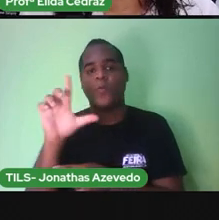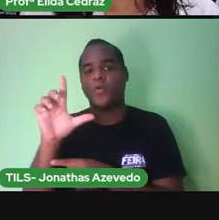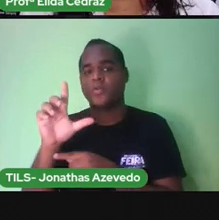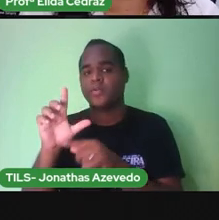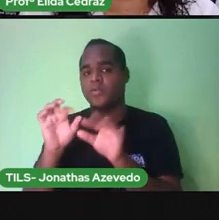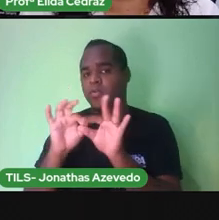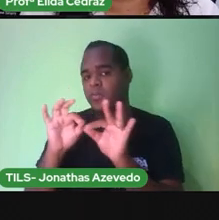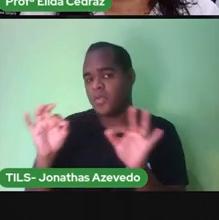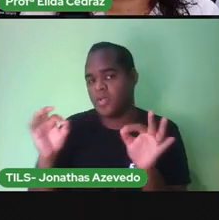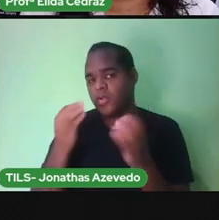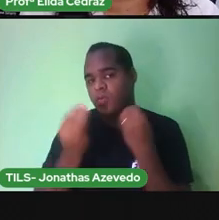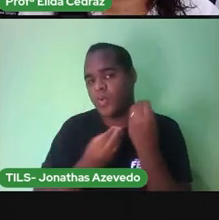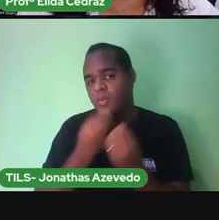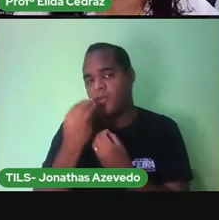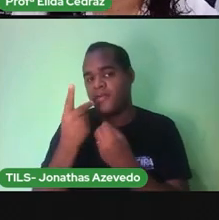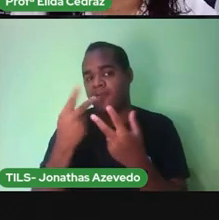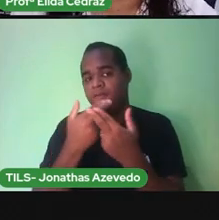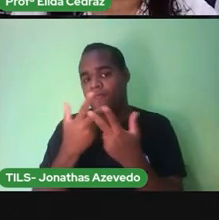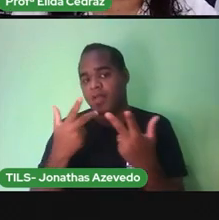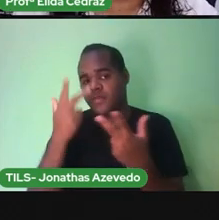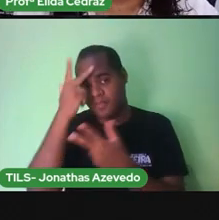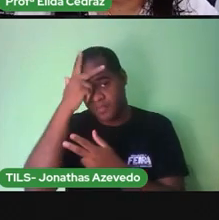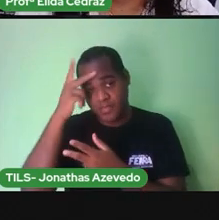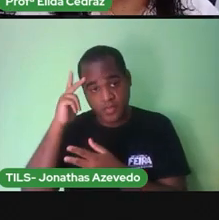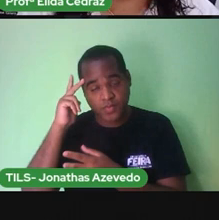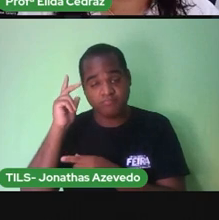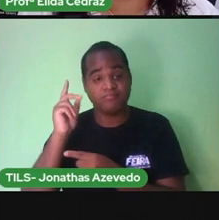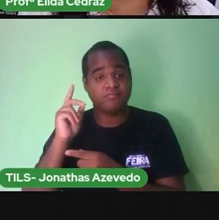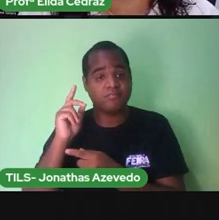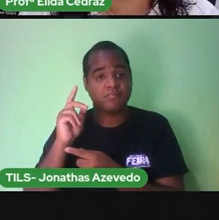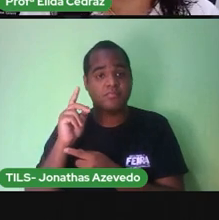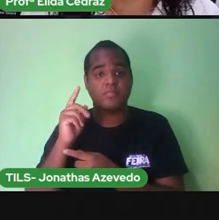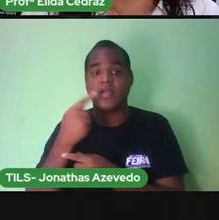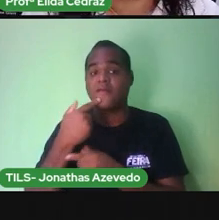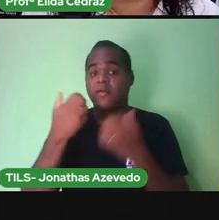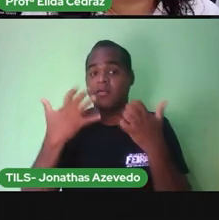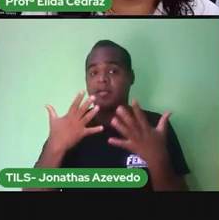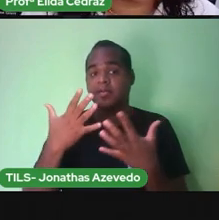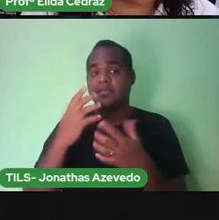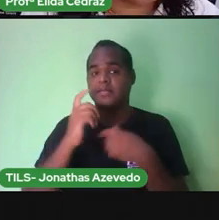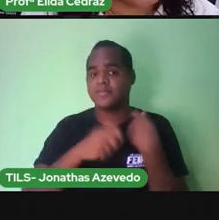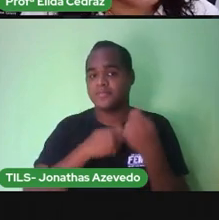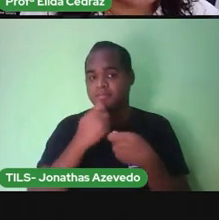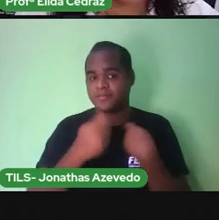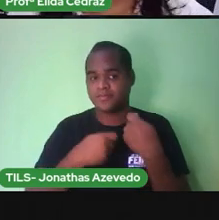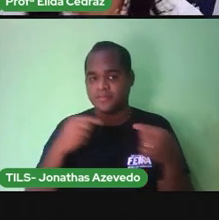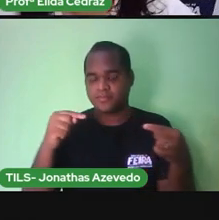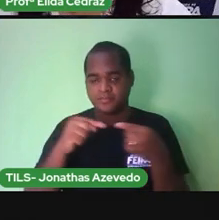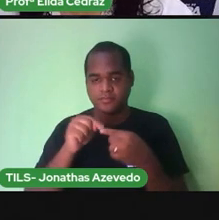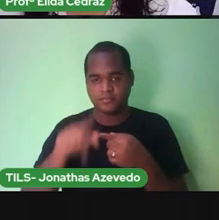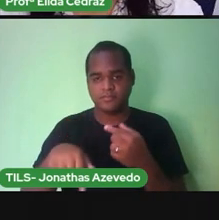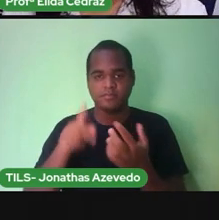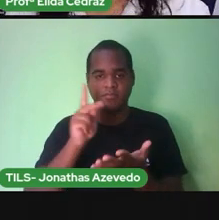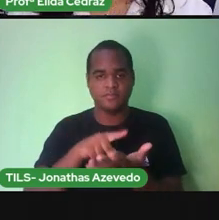Comum a todas as pessoas Nós chamamos de medidas convencionais